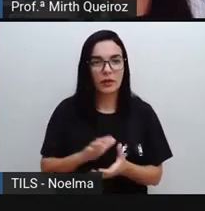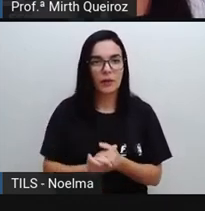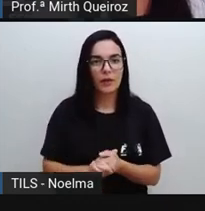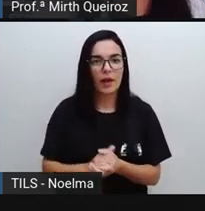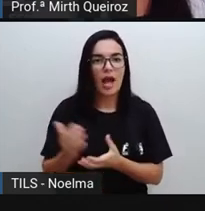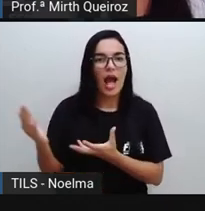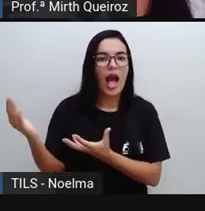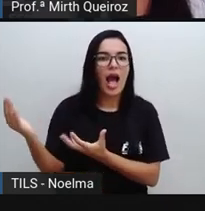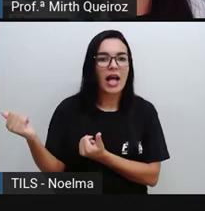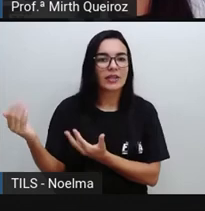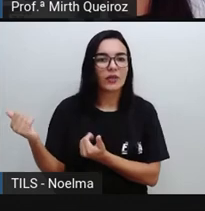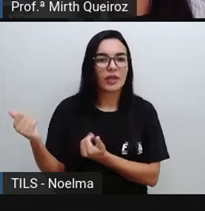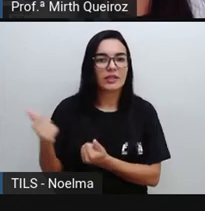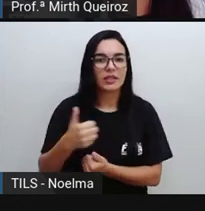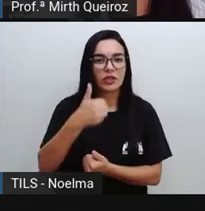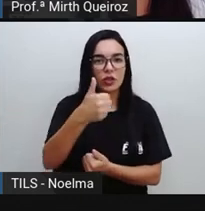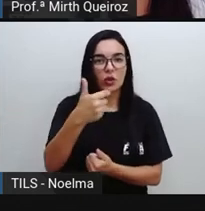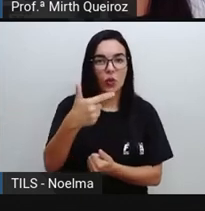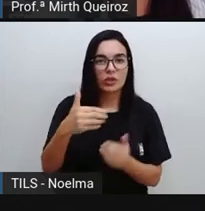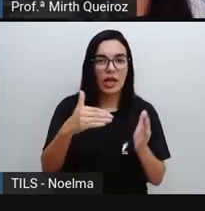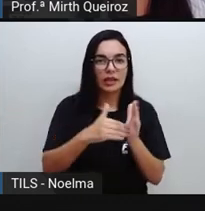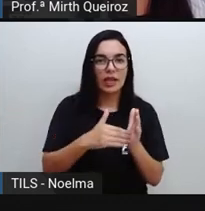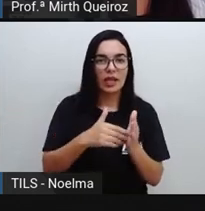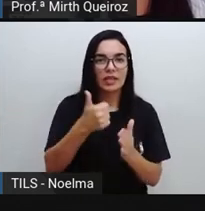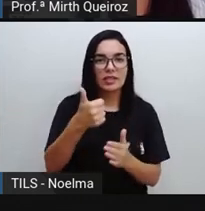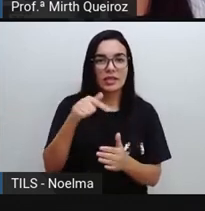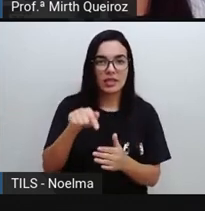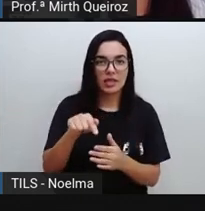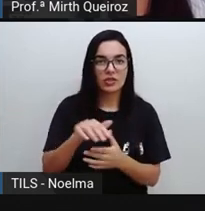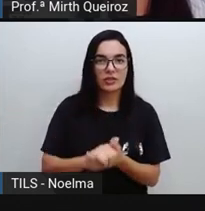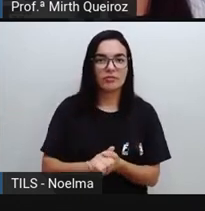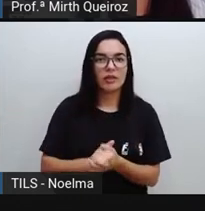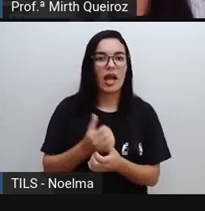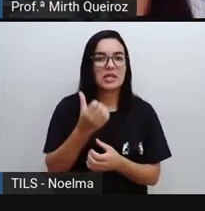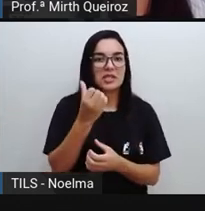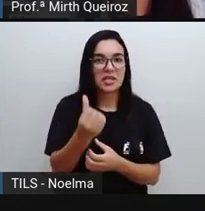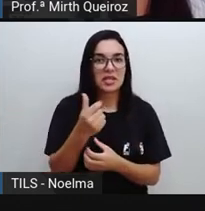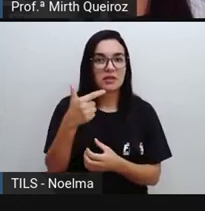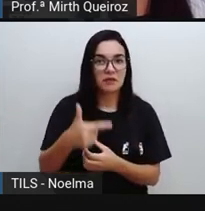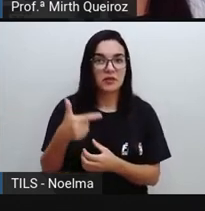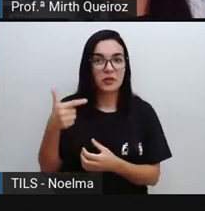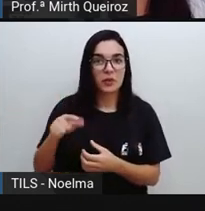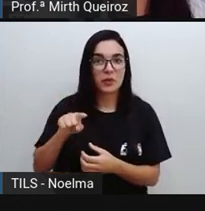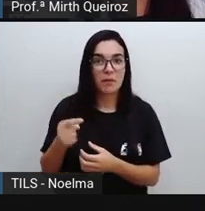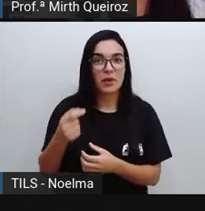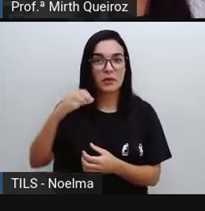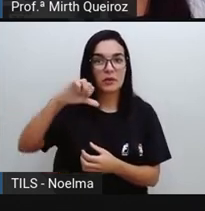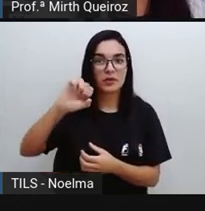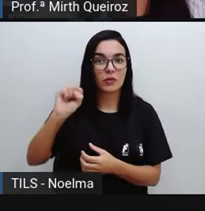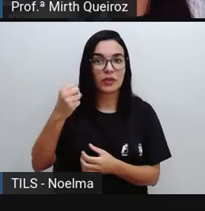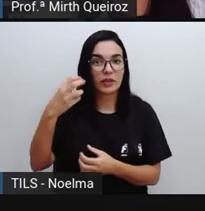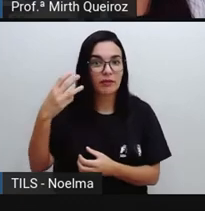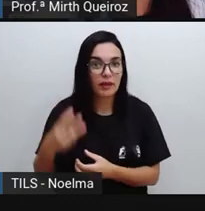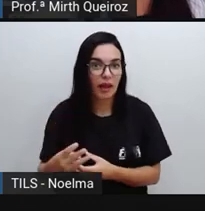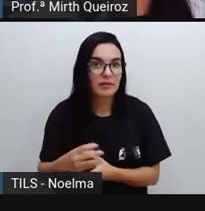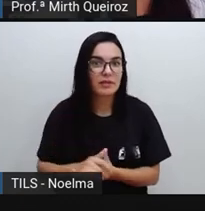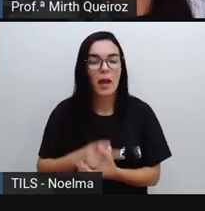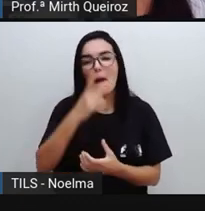12 a 17 anos, 622.983, certo?